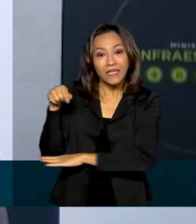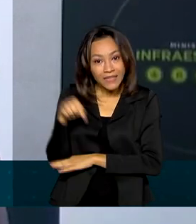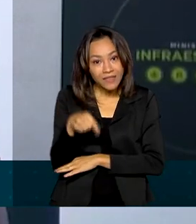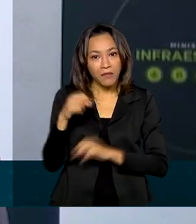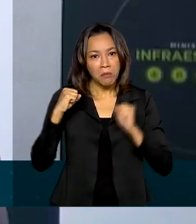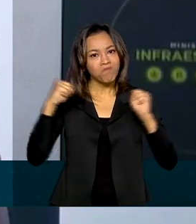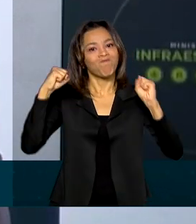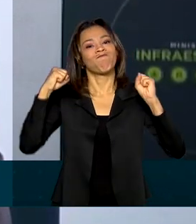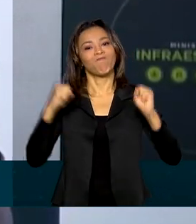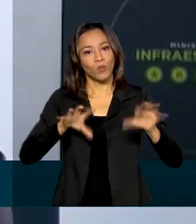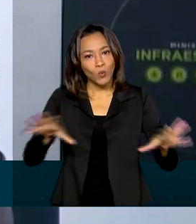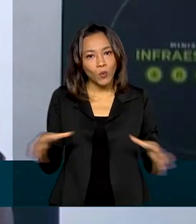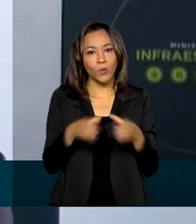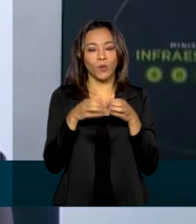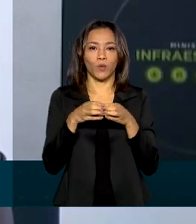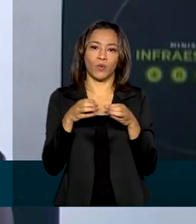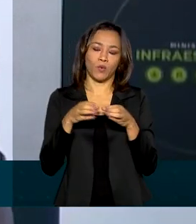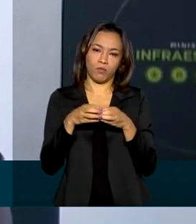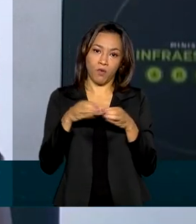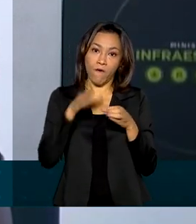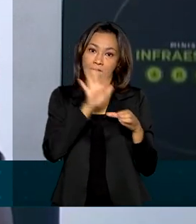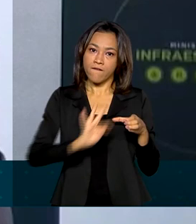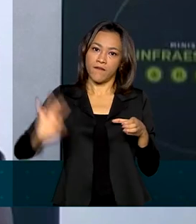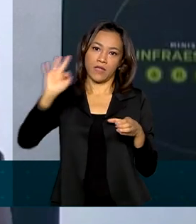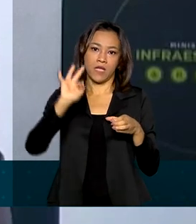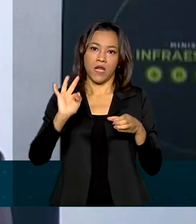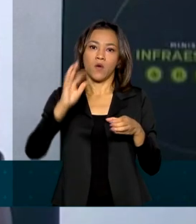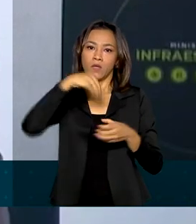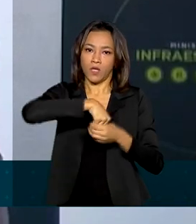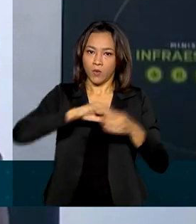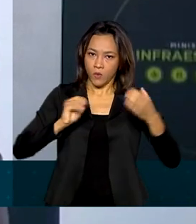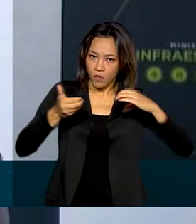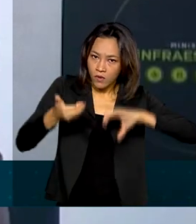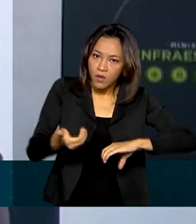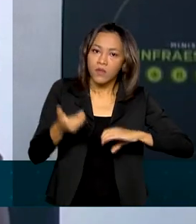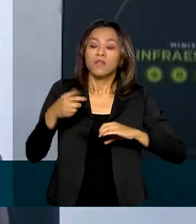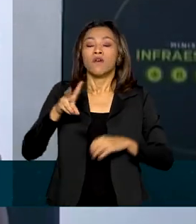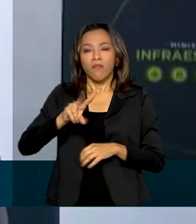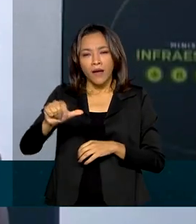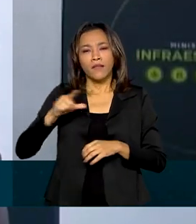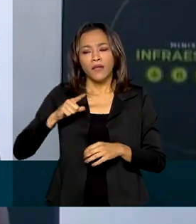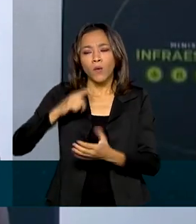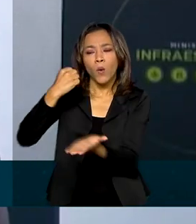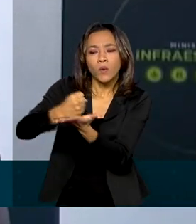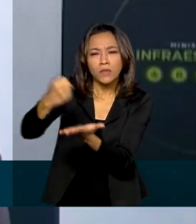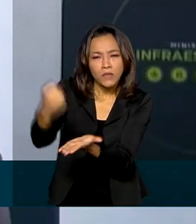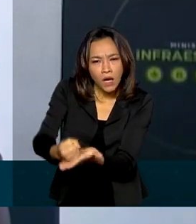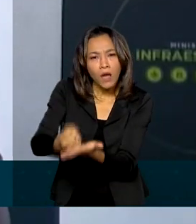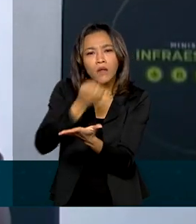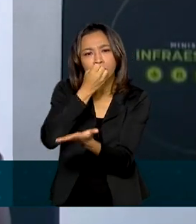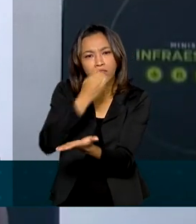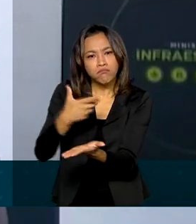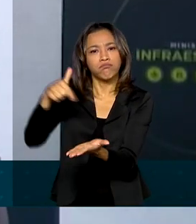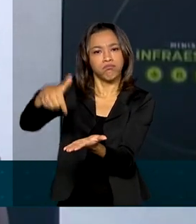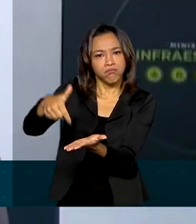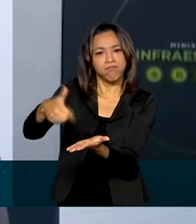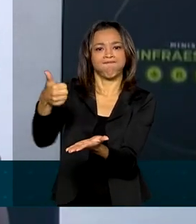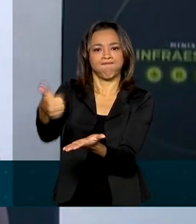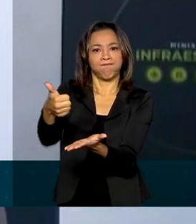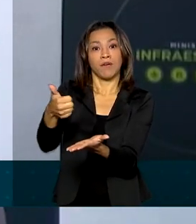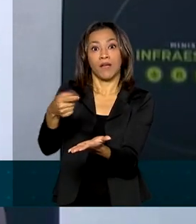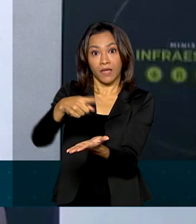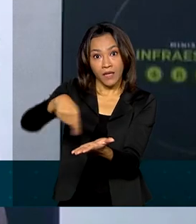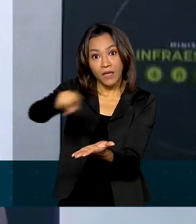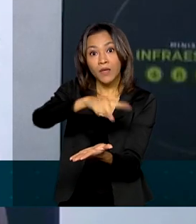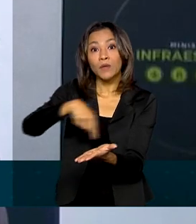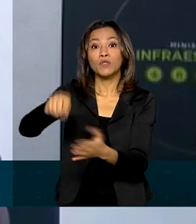federal. E, ao mesmo tempo, a gente tem um contrato que vai estar sadio, que vai proporcionar o investimento, que é o que todo